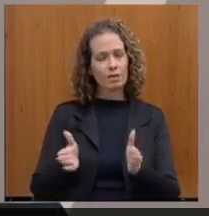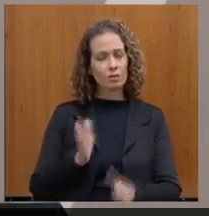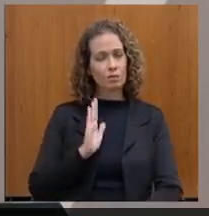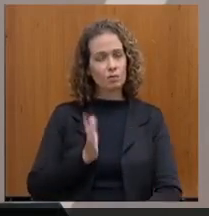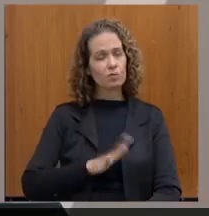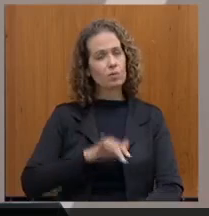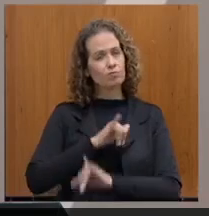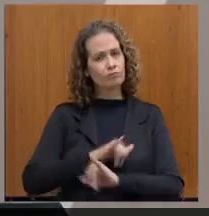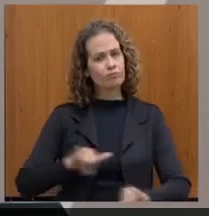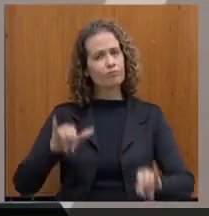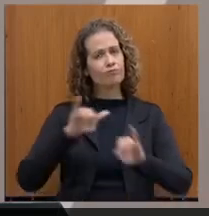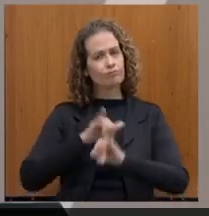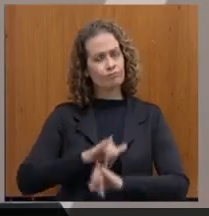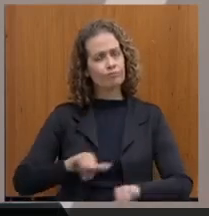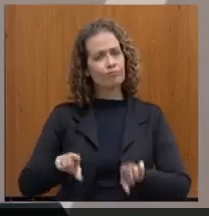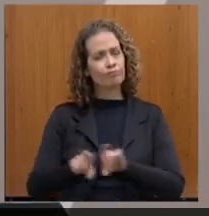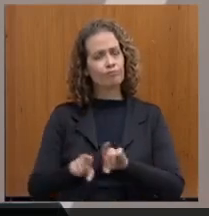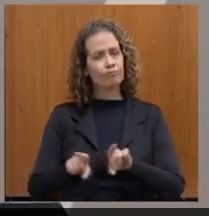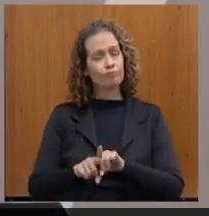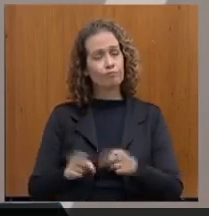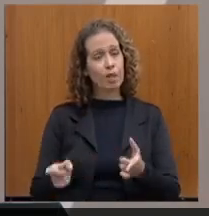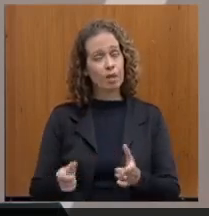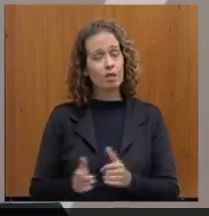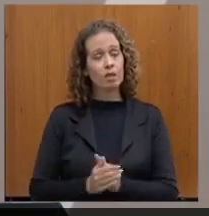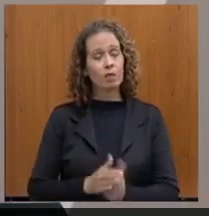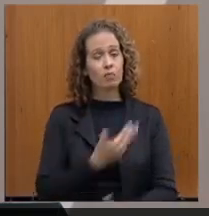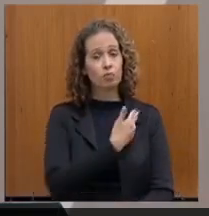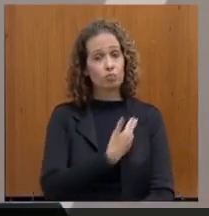atenção, o governo do Estado está